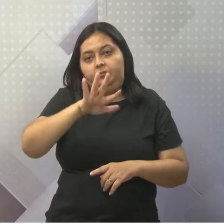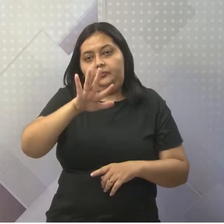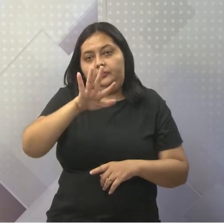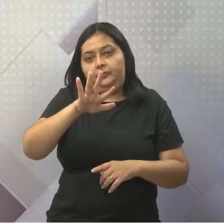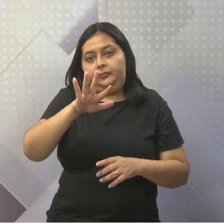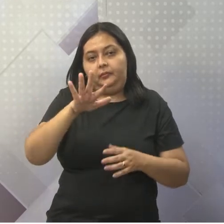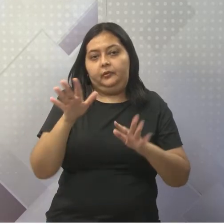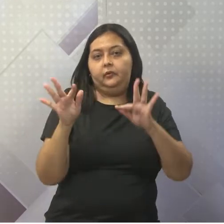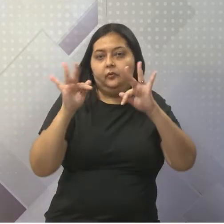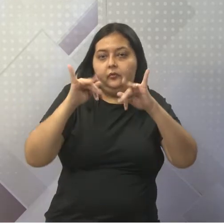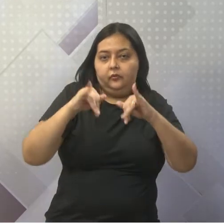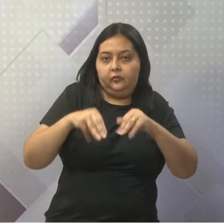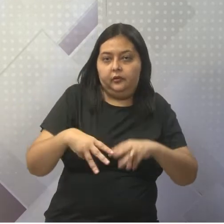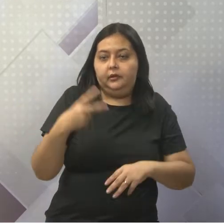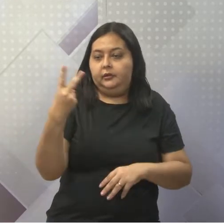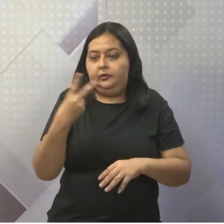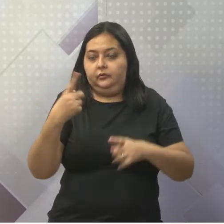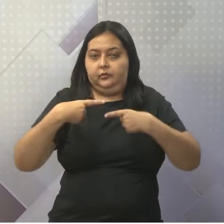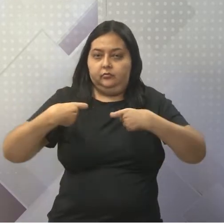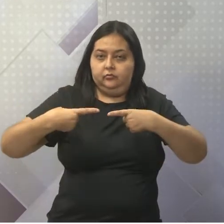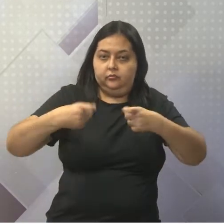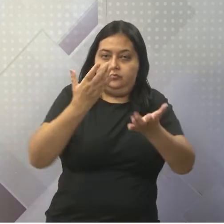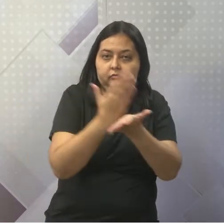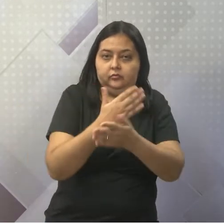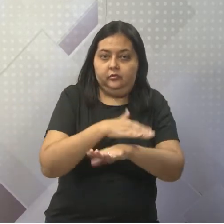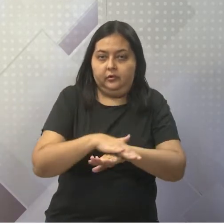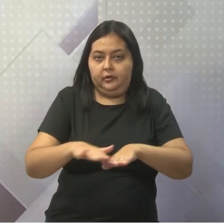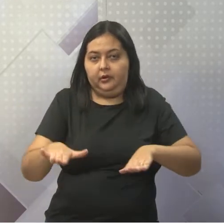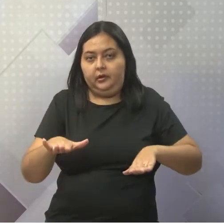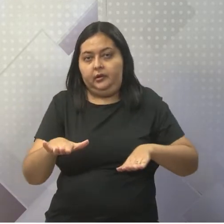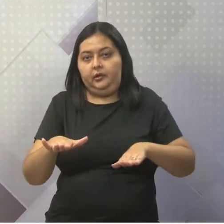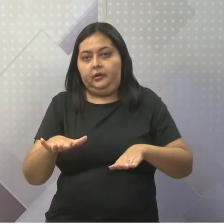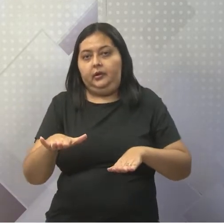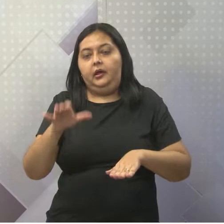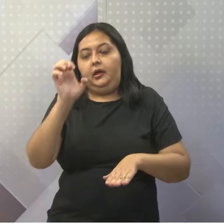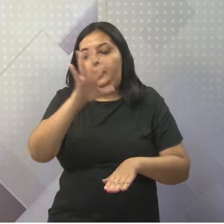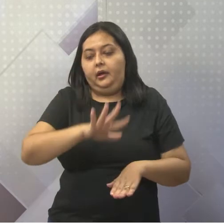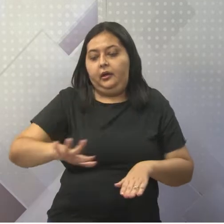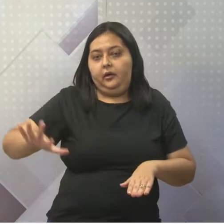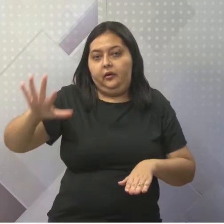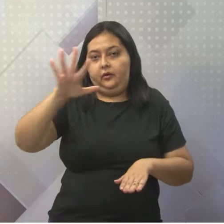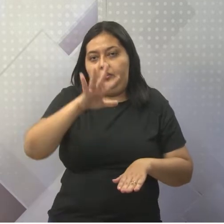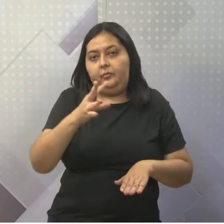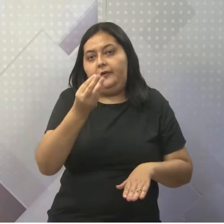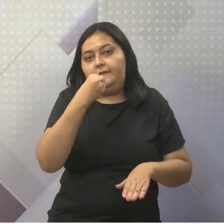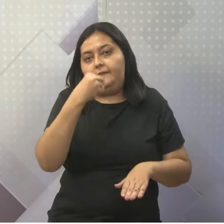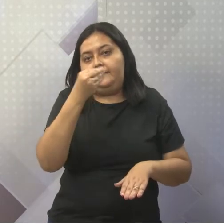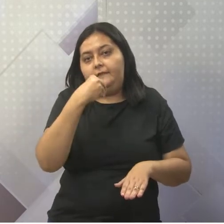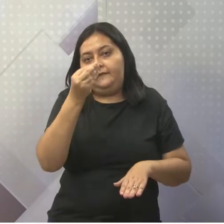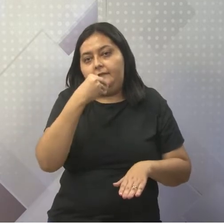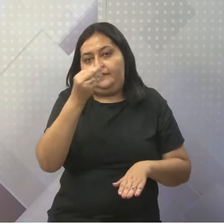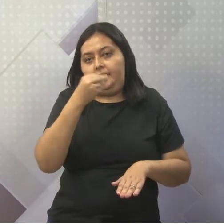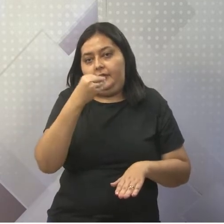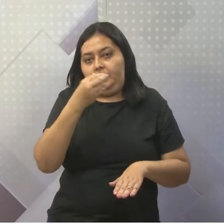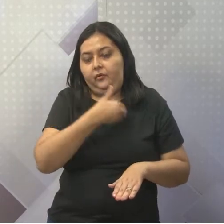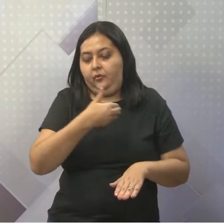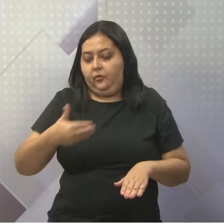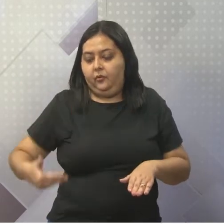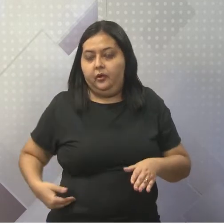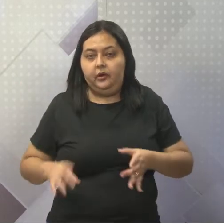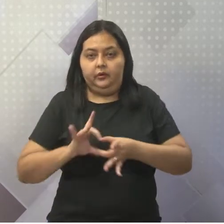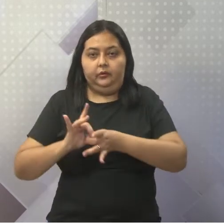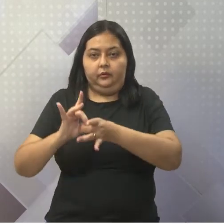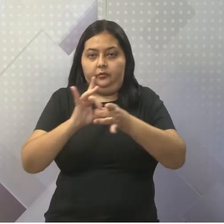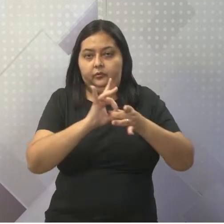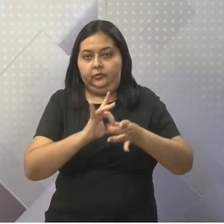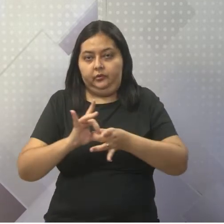da Segunda Guerra Mundial, as potências europeias ficaram frágeis. Para você ter ideia, o Reino Unido da Grã-Bretanha, centrado